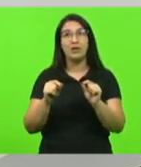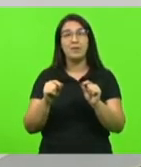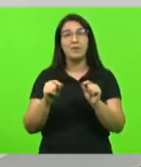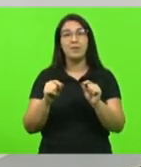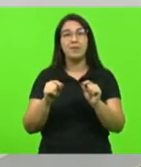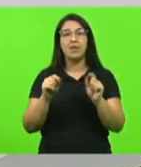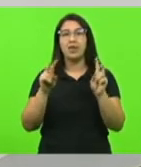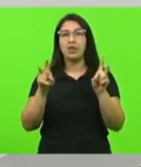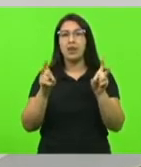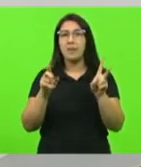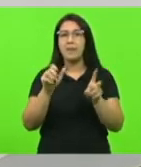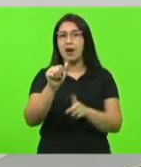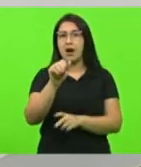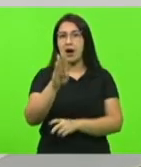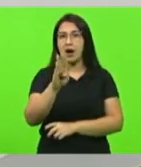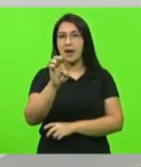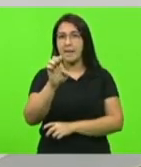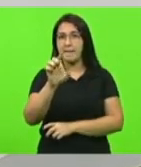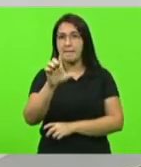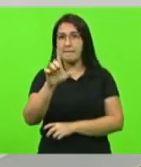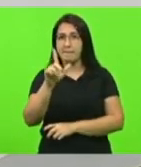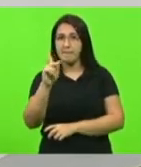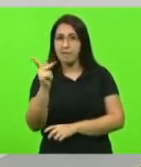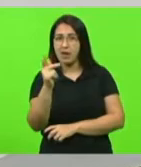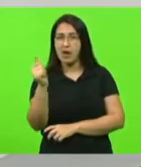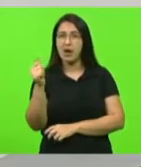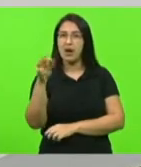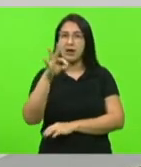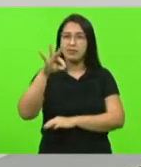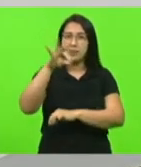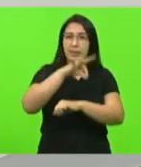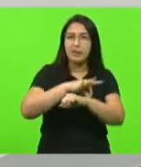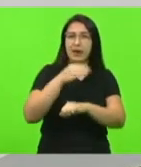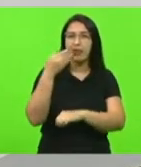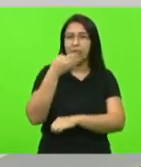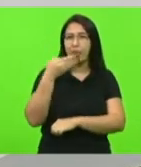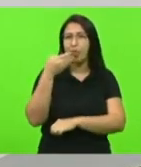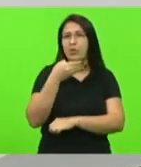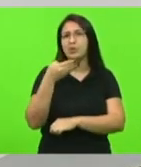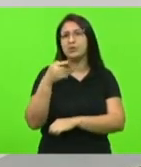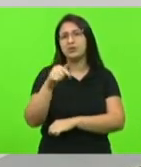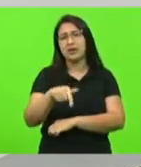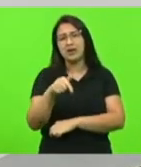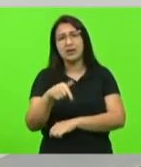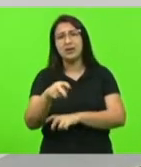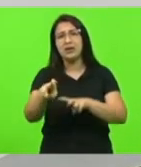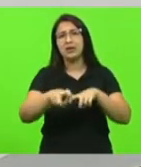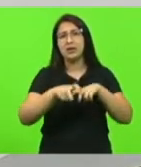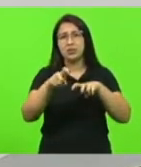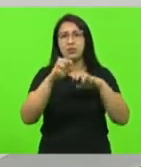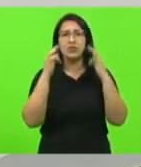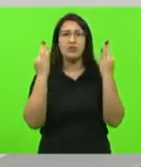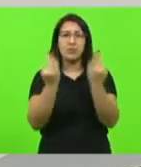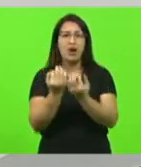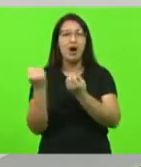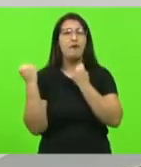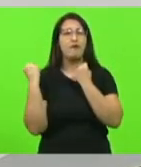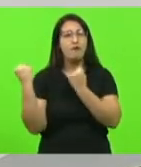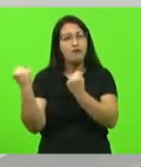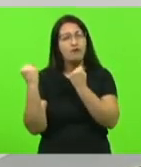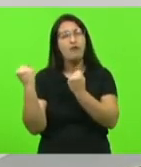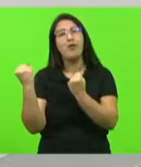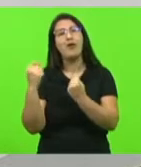nesse momento e dizer que em Santa Catarina nós temos o privilégio de ter uma agricultura familiar forte uma agricultura